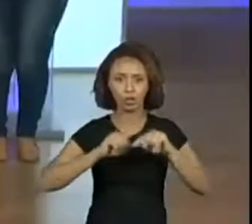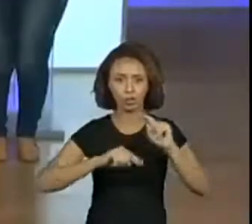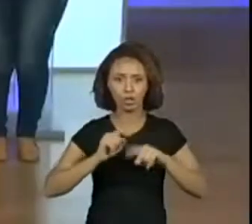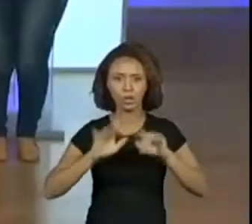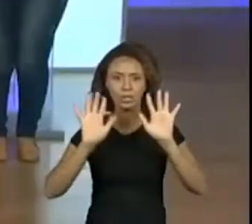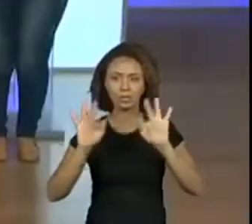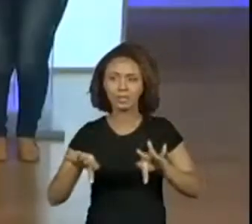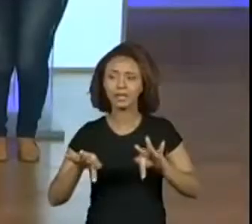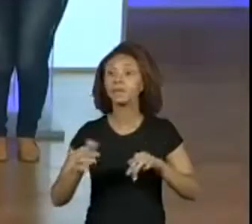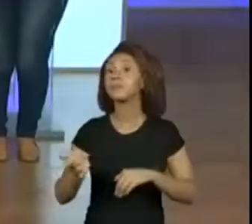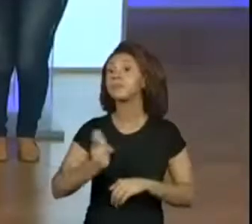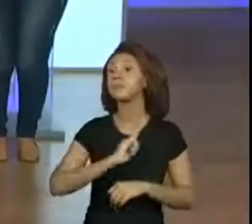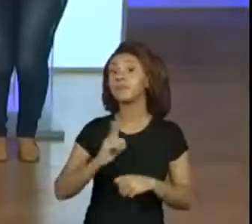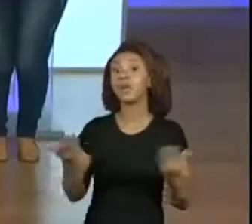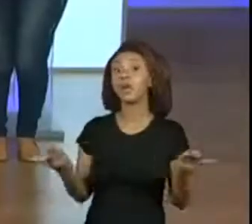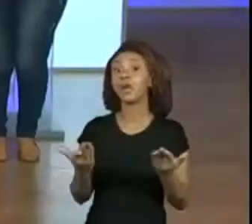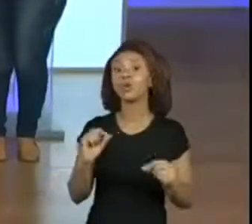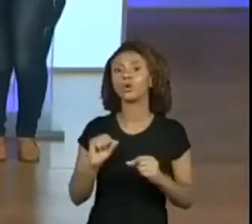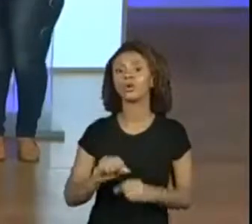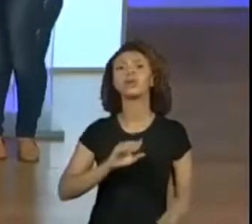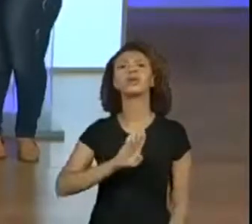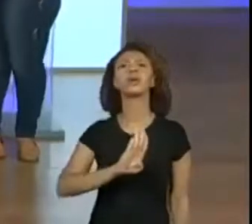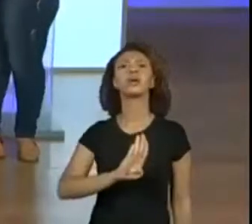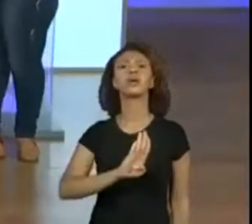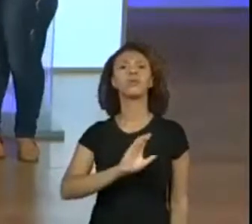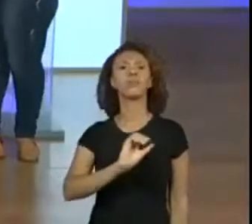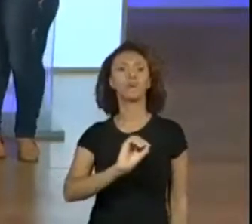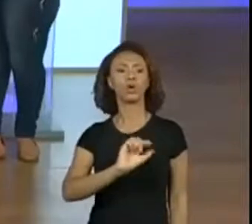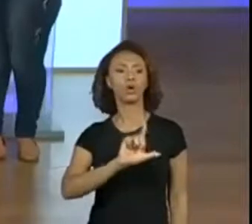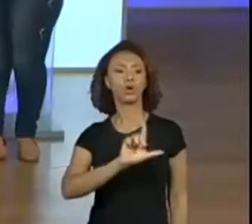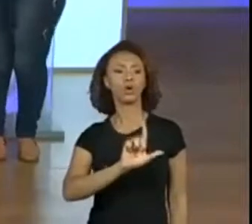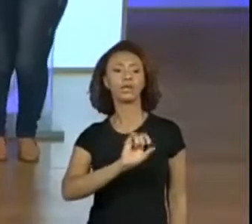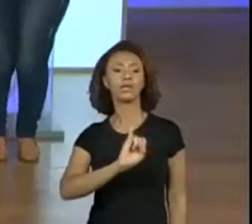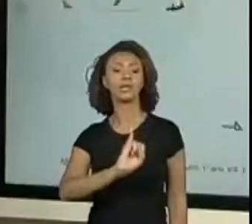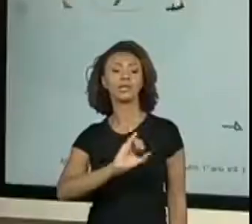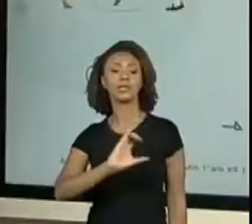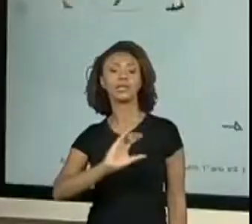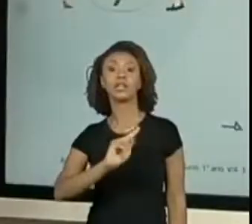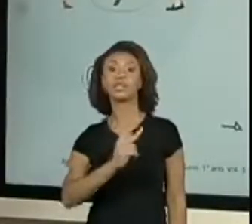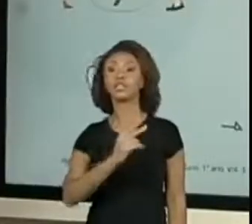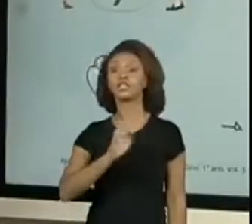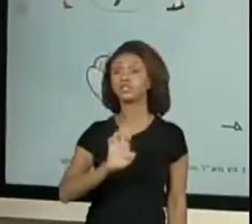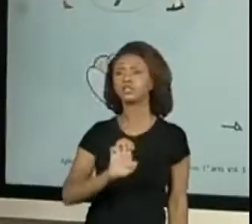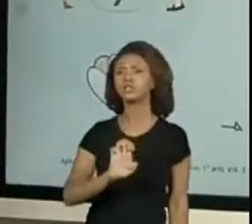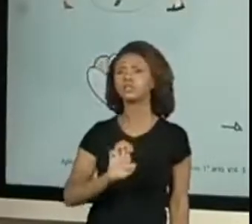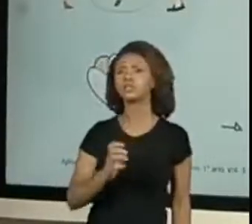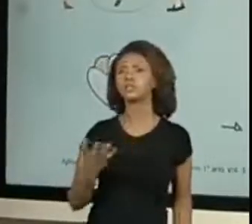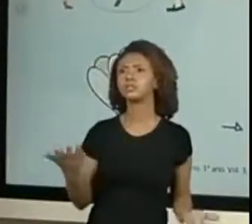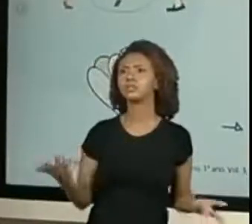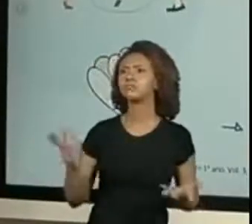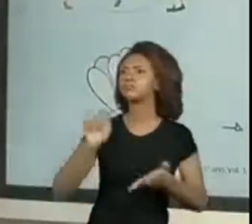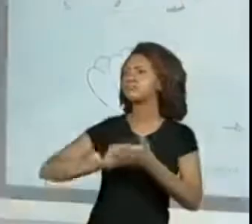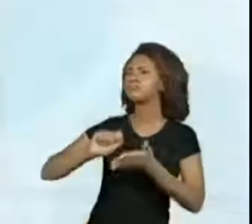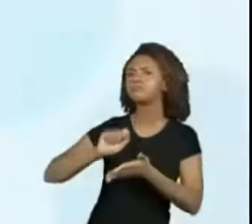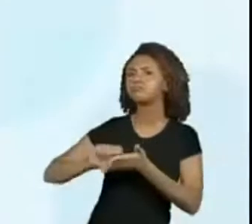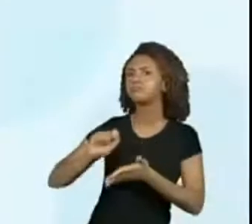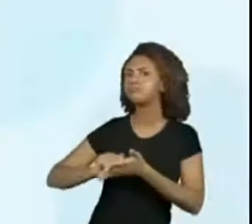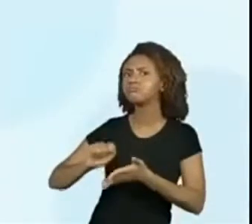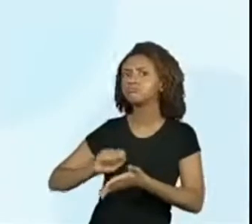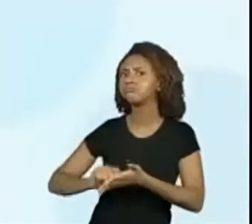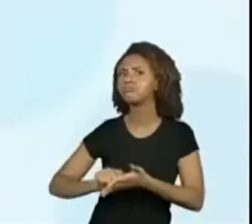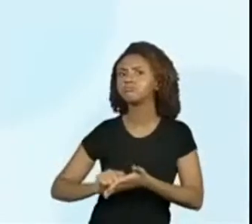A gente tem o boliche. Onde eu encontro, onde está escrito boliche?